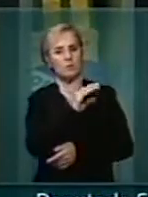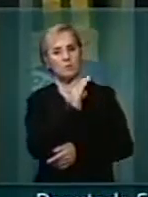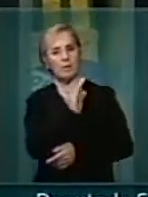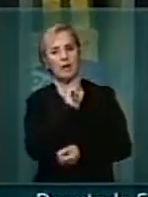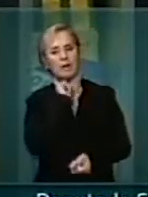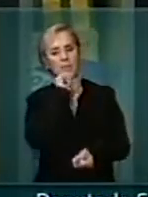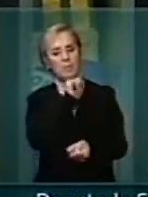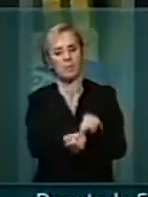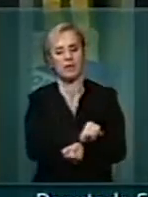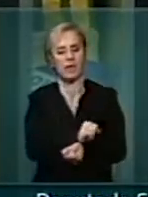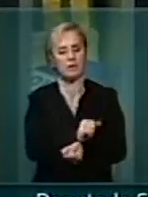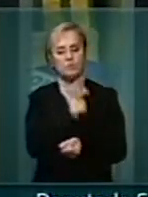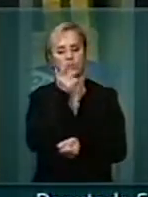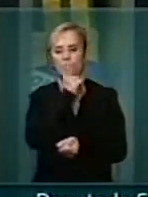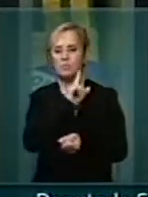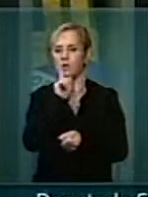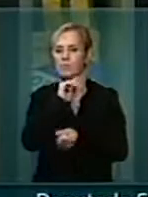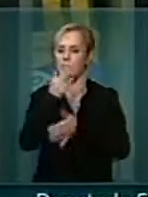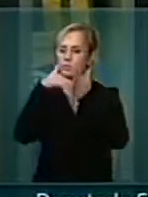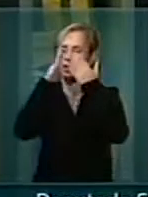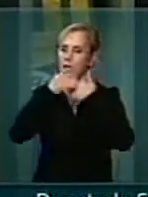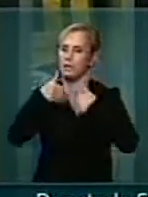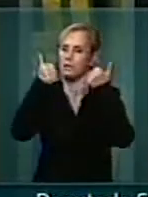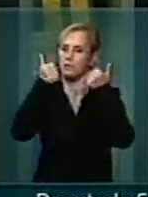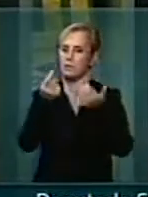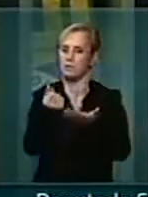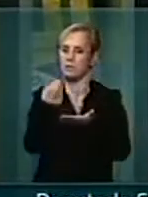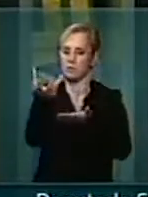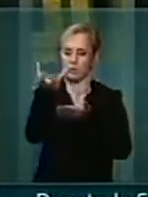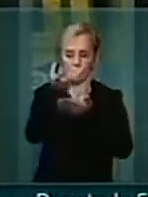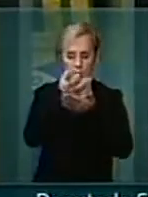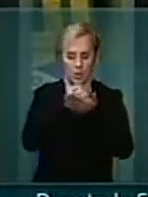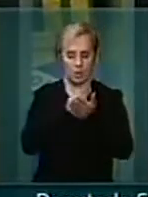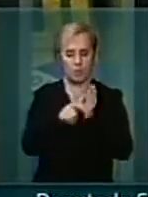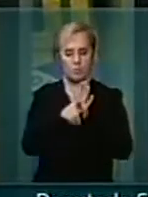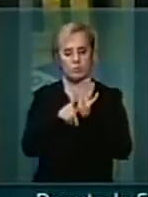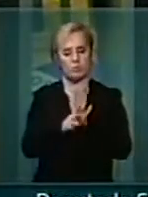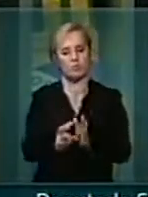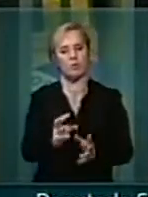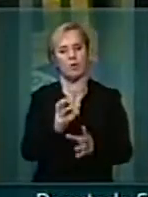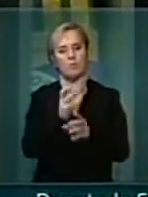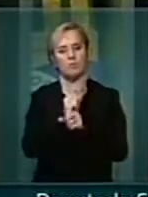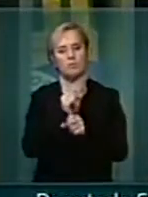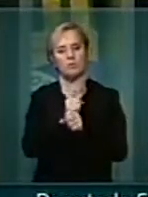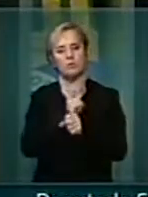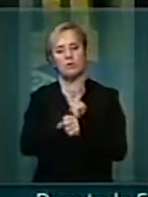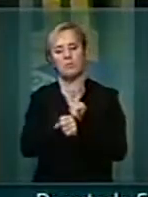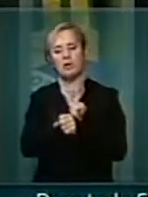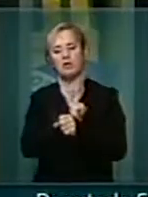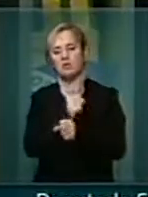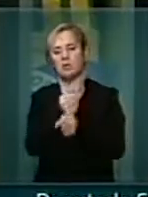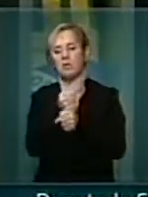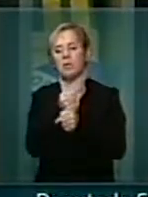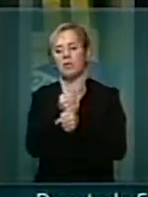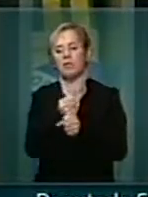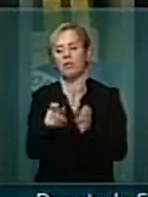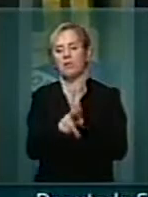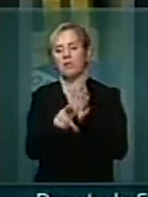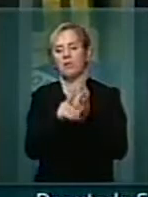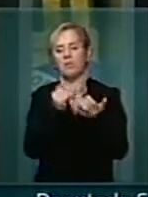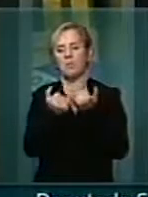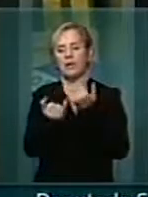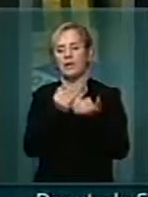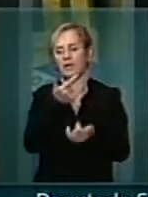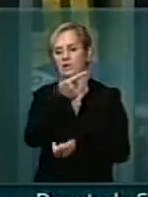consegue se desenvolver e os recursos alocados no orçamento ficam como peças fictícias,